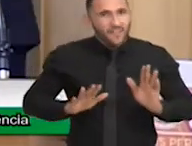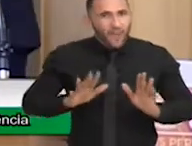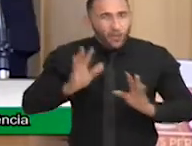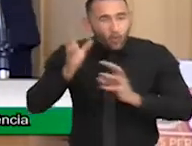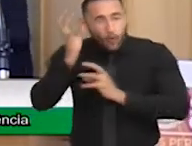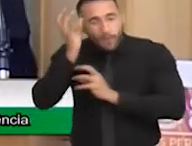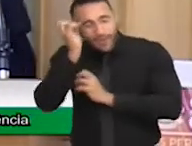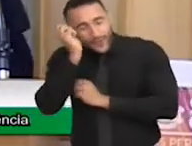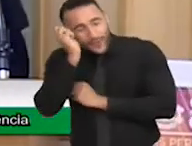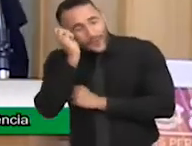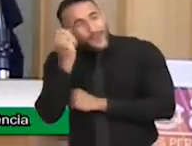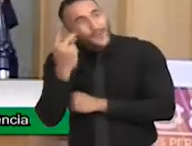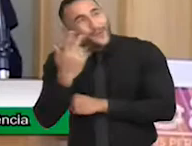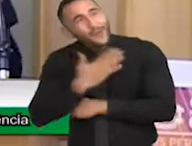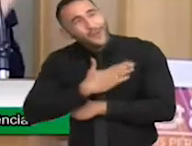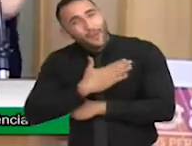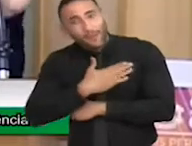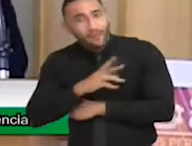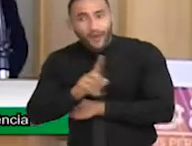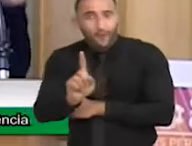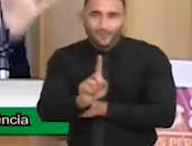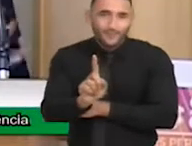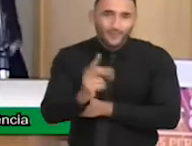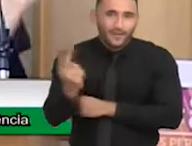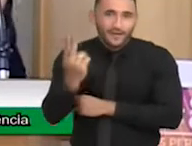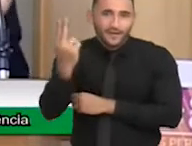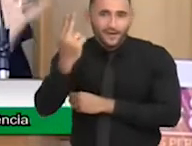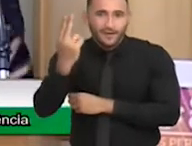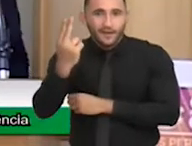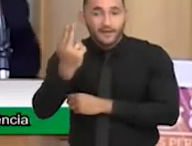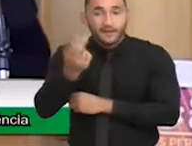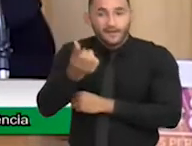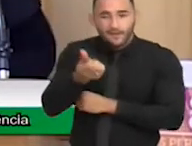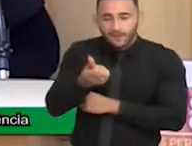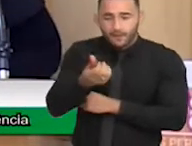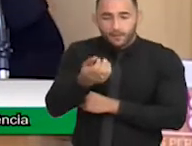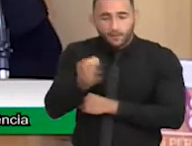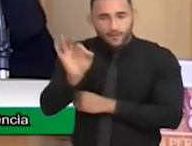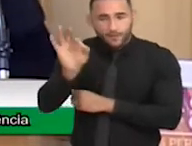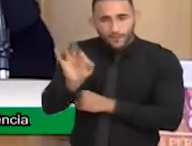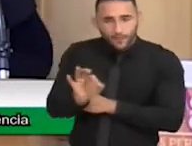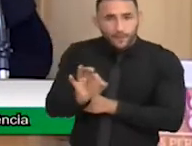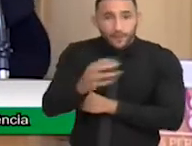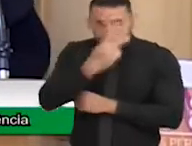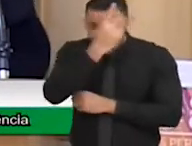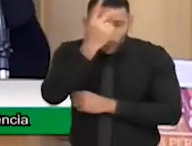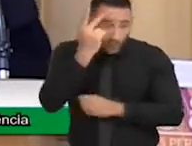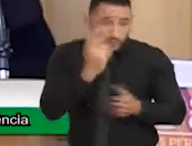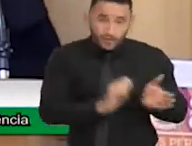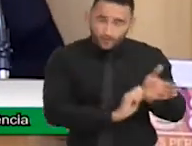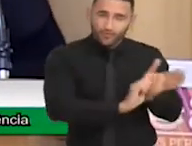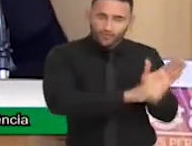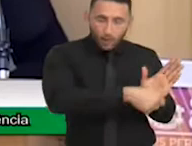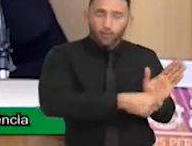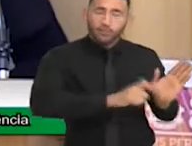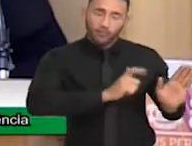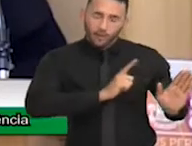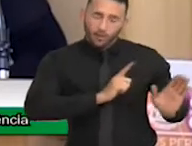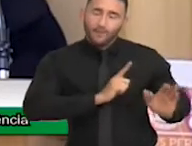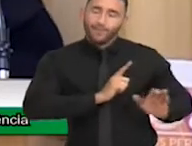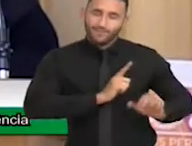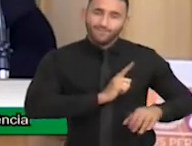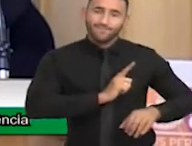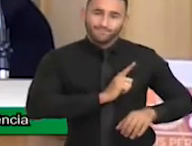pensando que o seu filho não é cardiopata, mas 60% das crianças com síndrome de Down são. Então, gente tem medo.